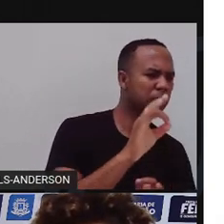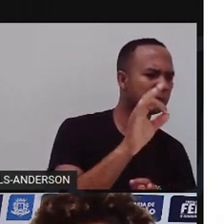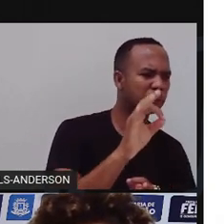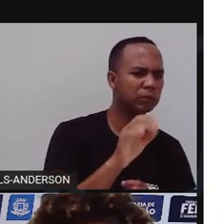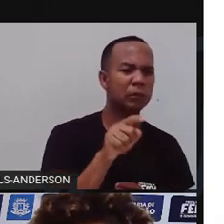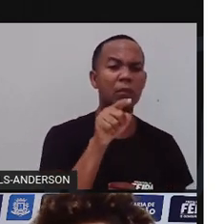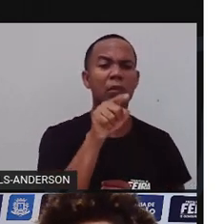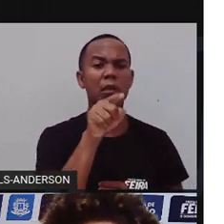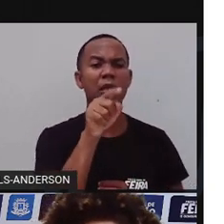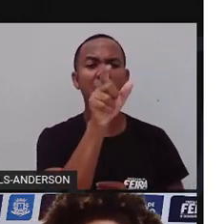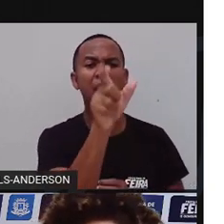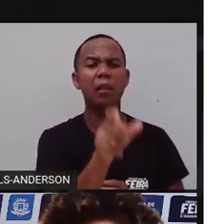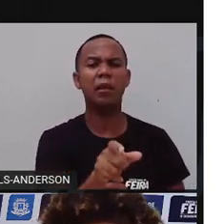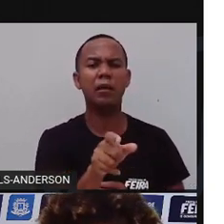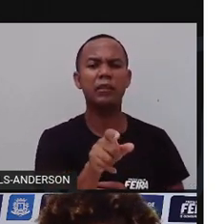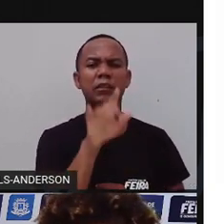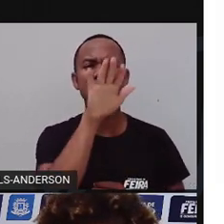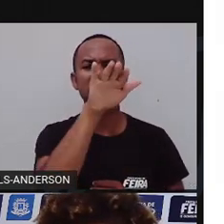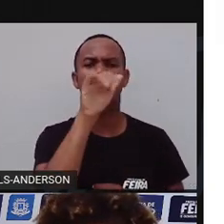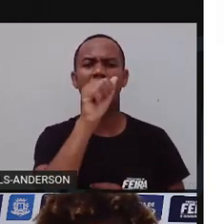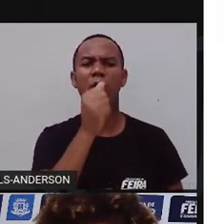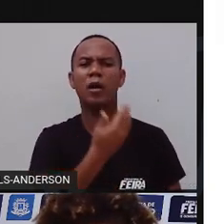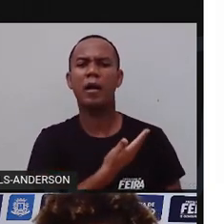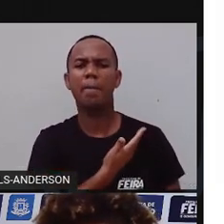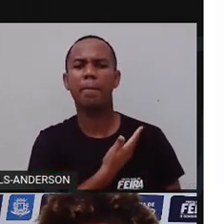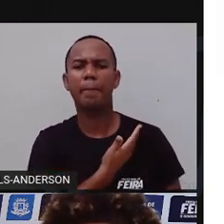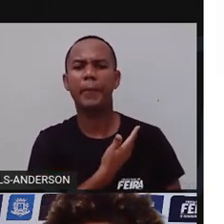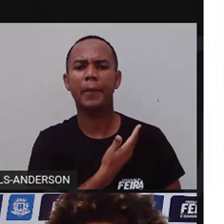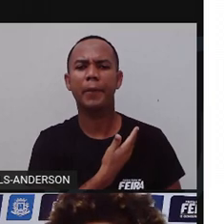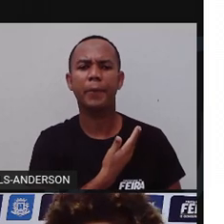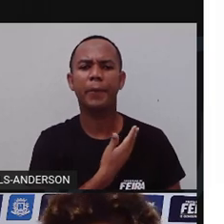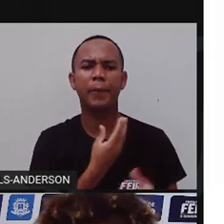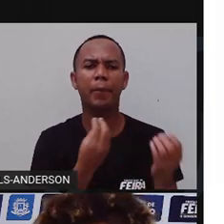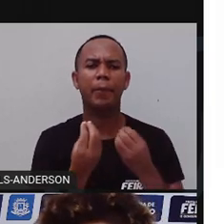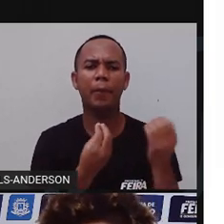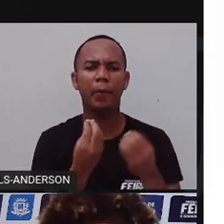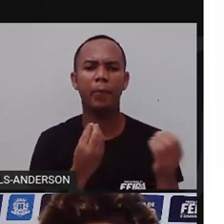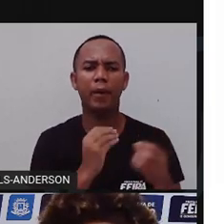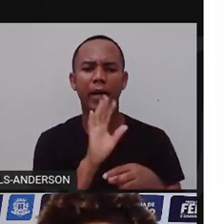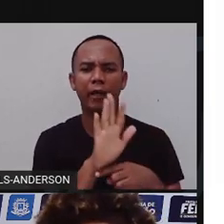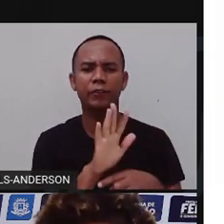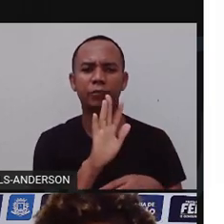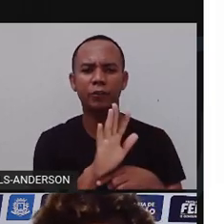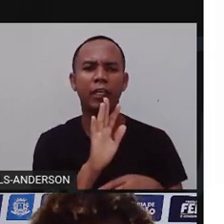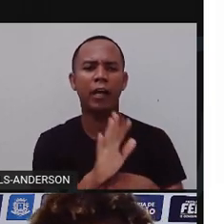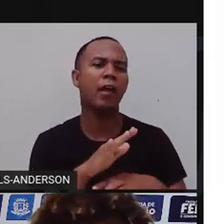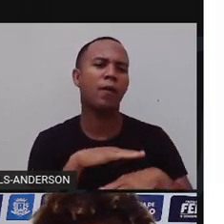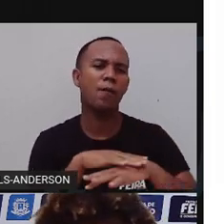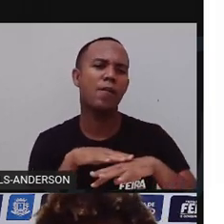resolveu chamar seus amigos para que eles a ajudassem a convencê-lo.